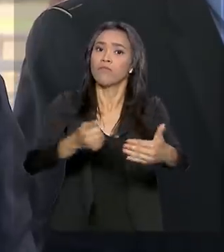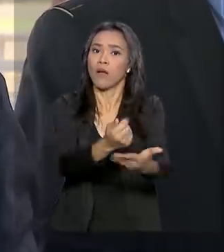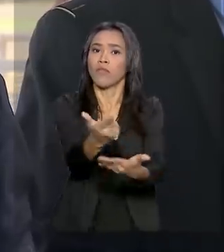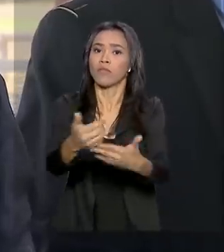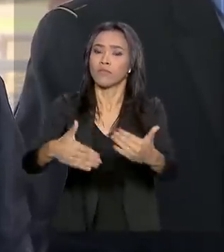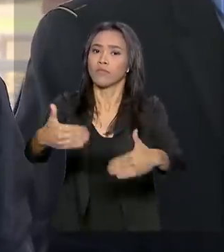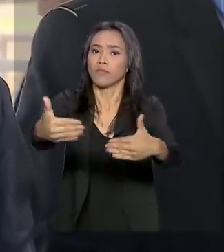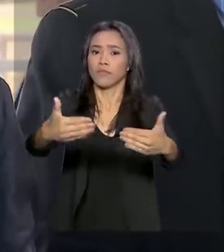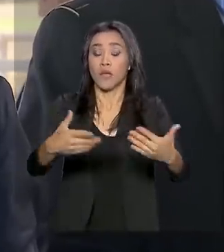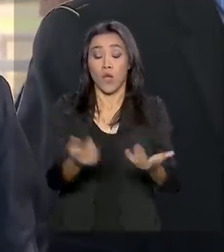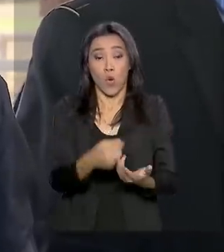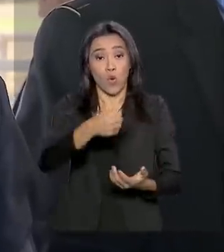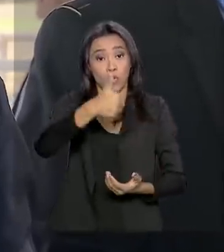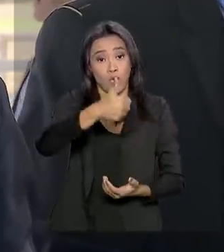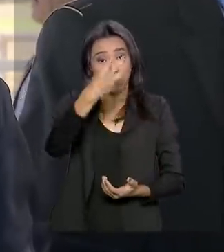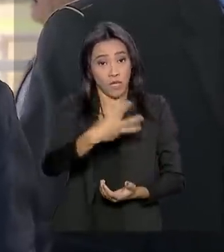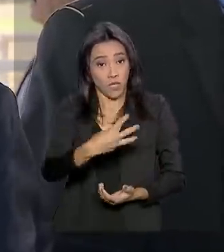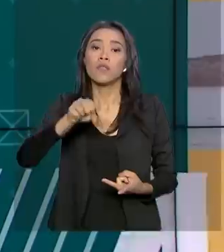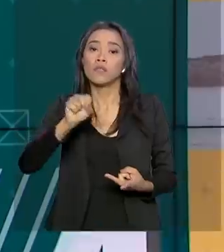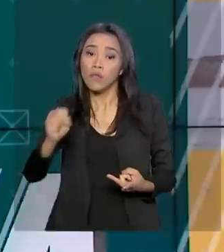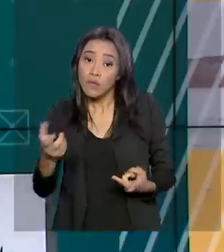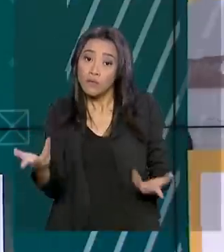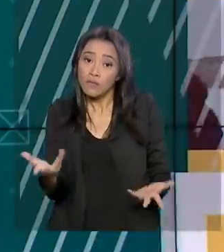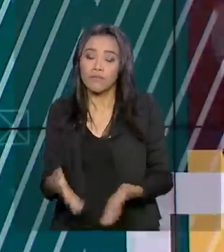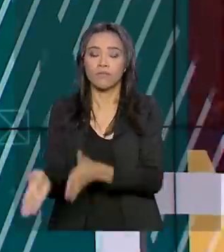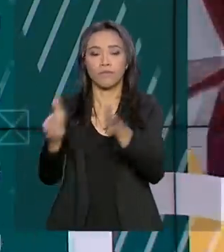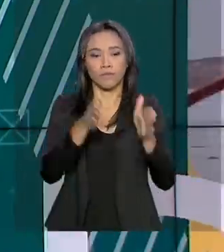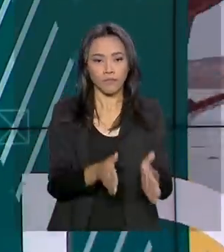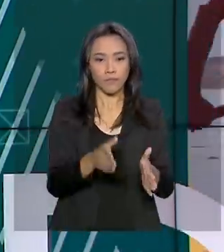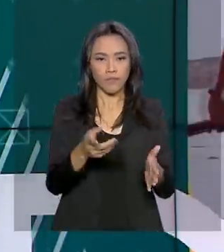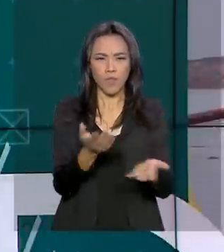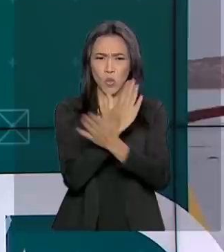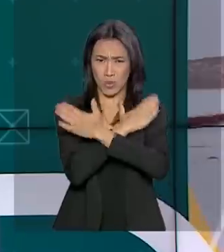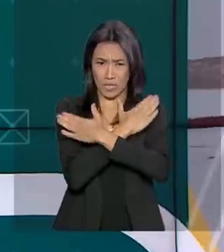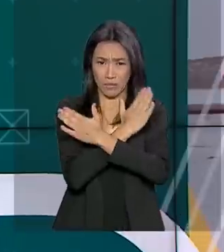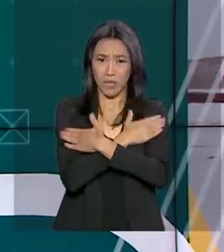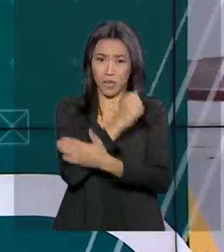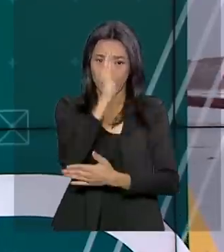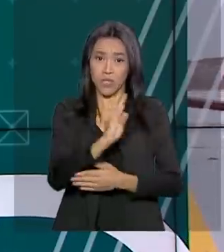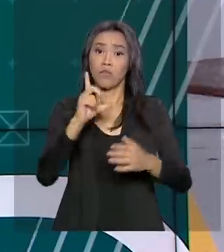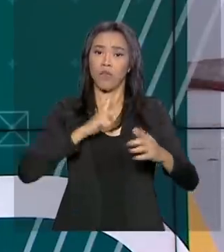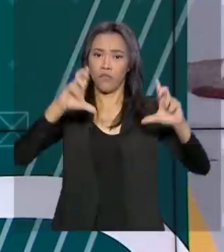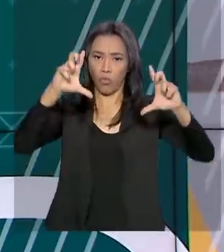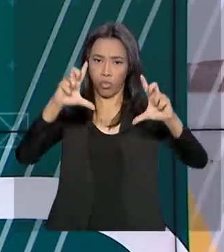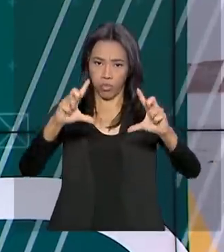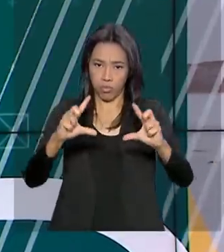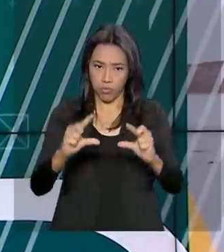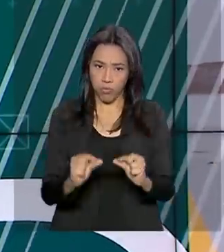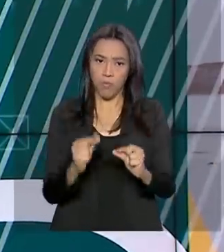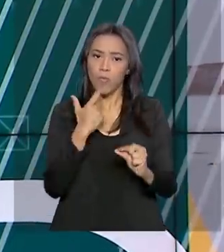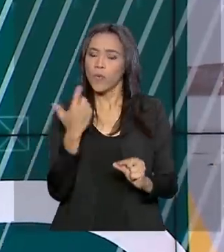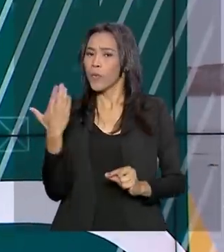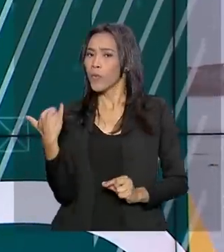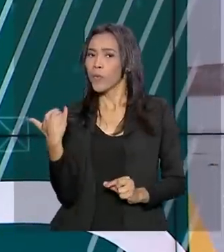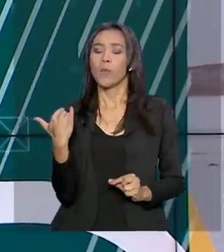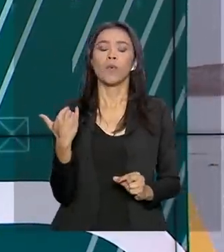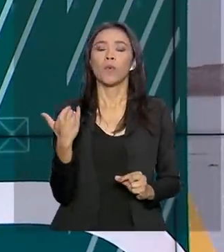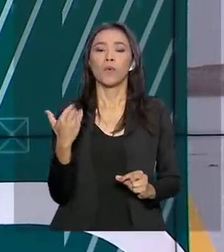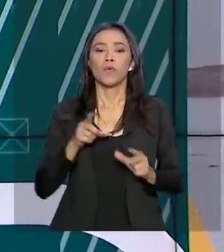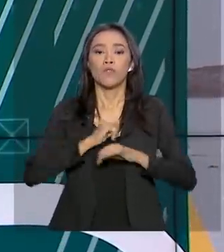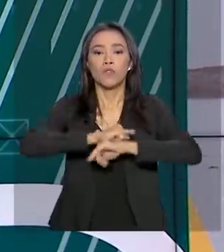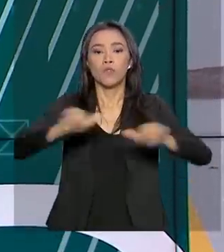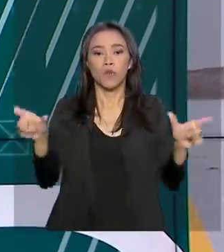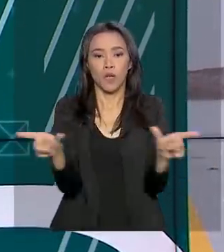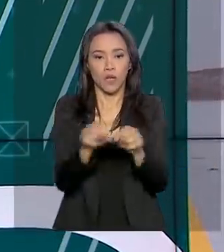antecipação do 10 terceiro do INSS. Olha, e o desemprego no país teve queda. O IBGE divulgou os números agora há pouco.